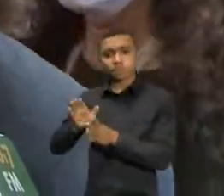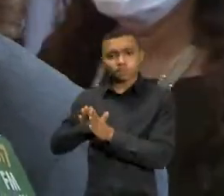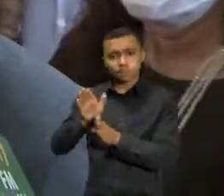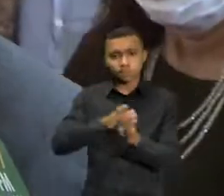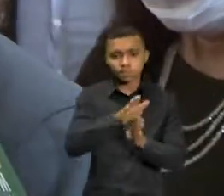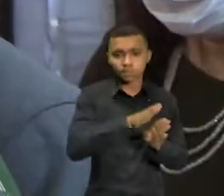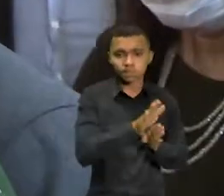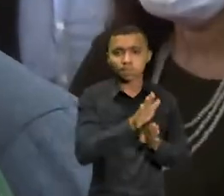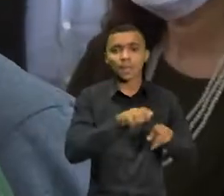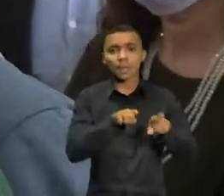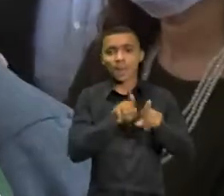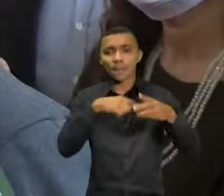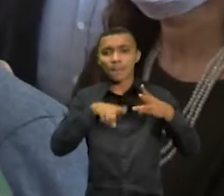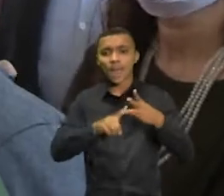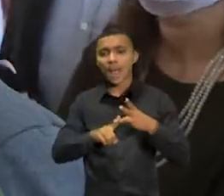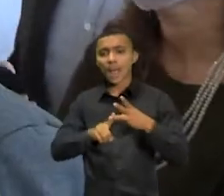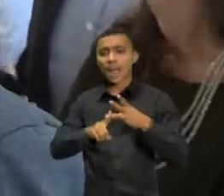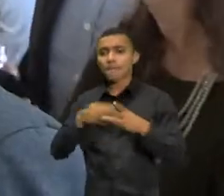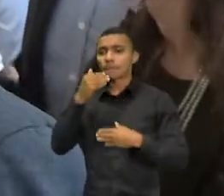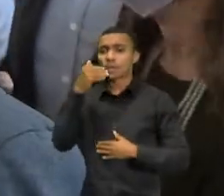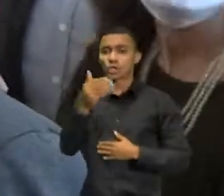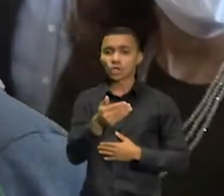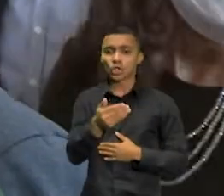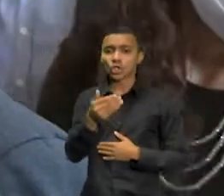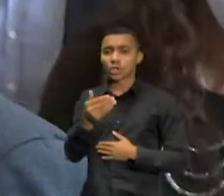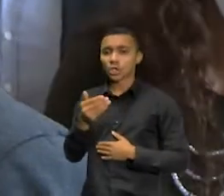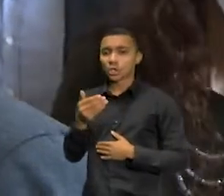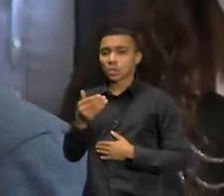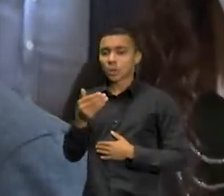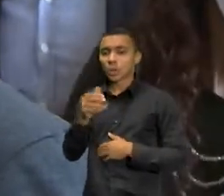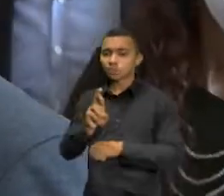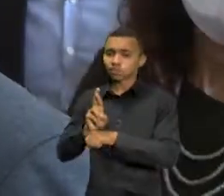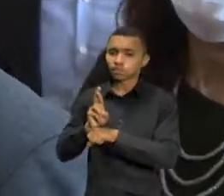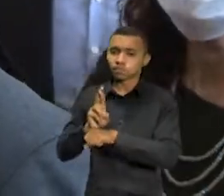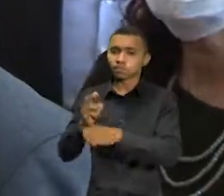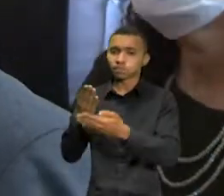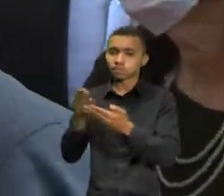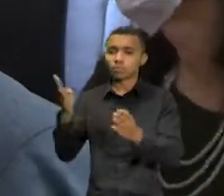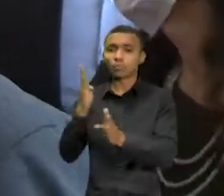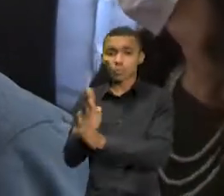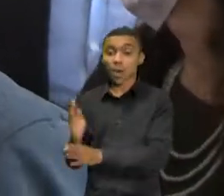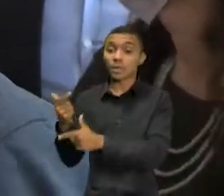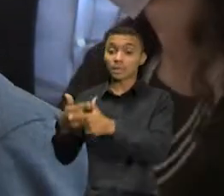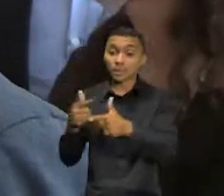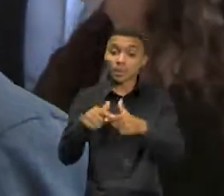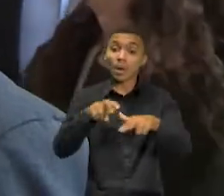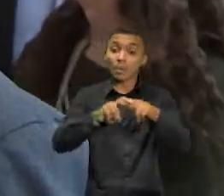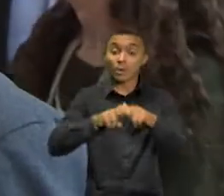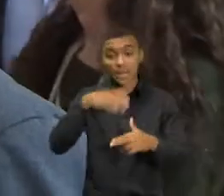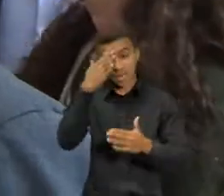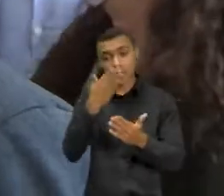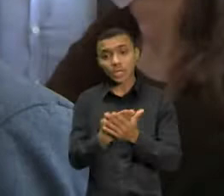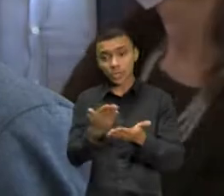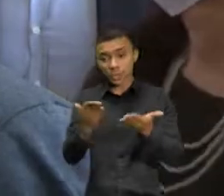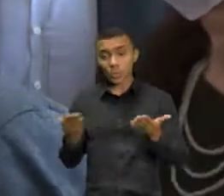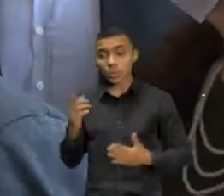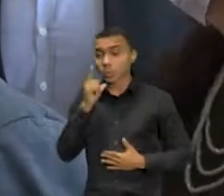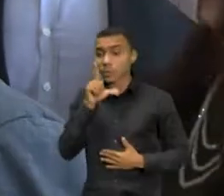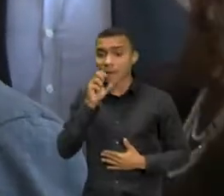representação para as suas causas, para as suas demandas e eu acho que vem fortalecer essa